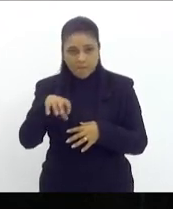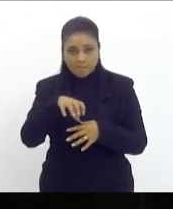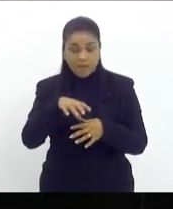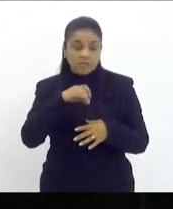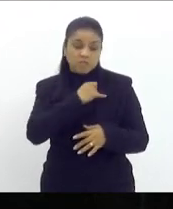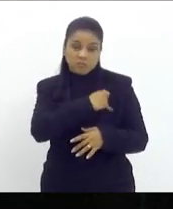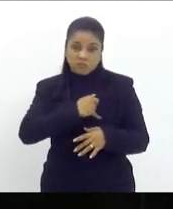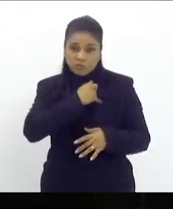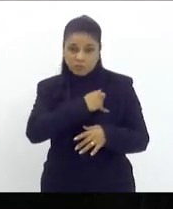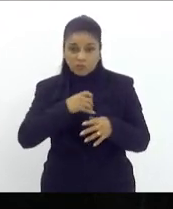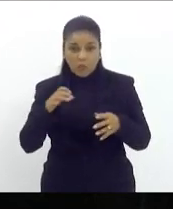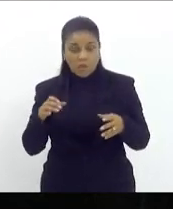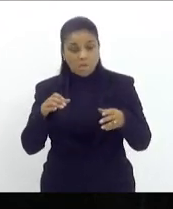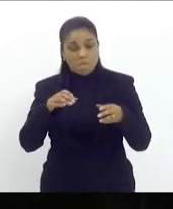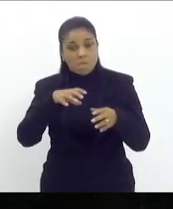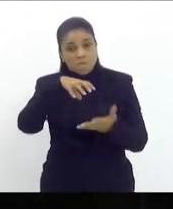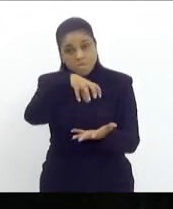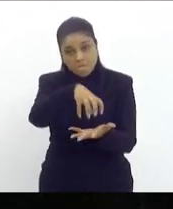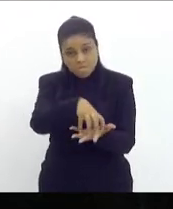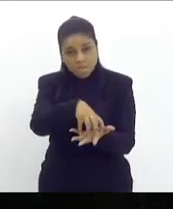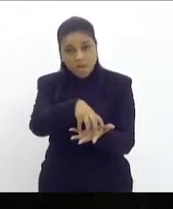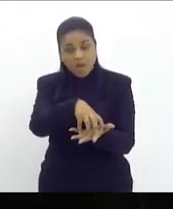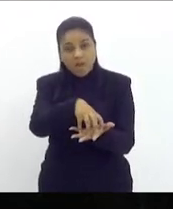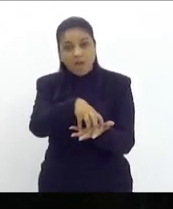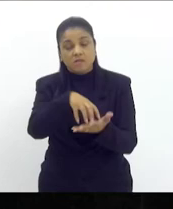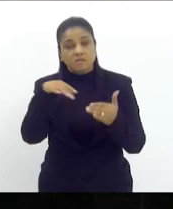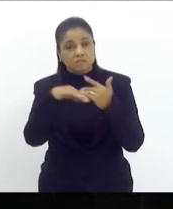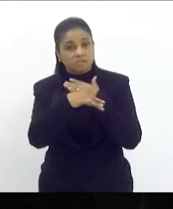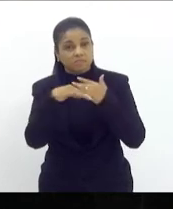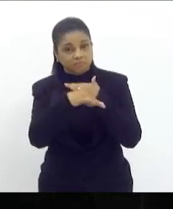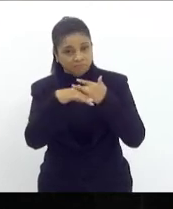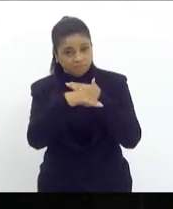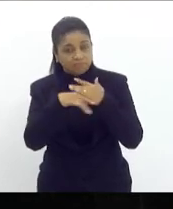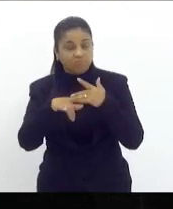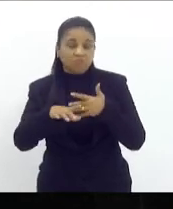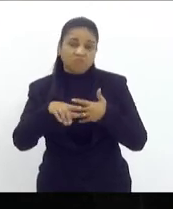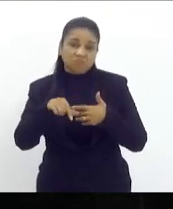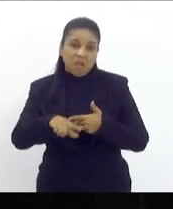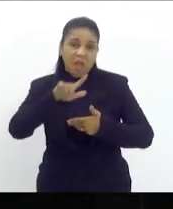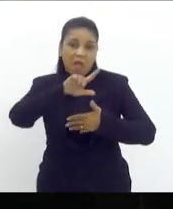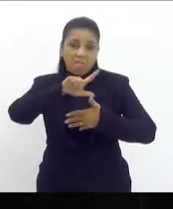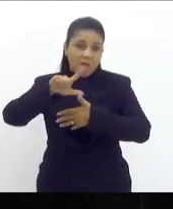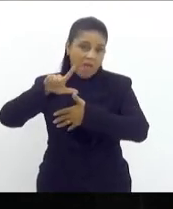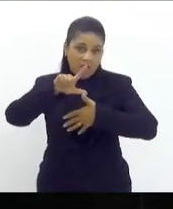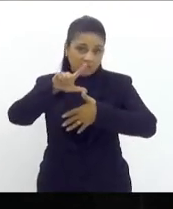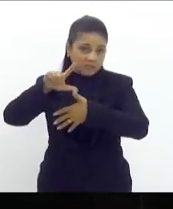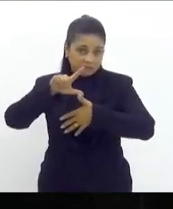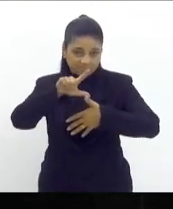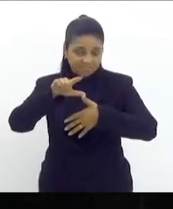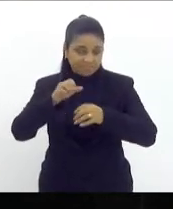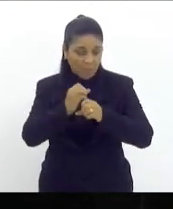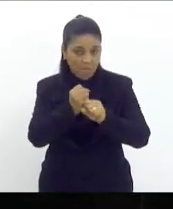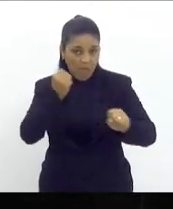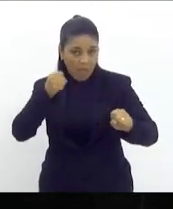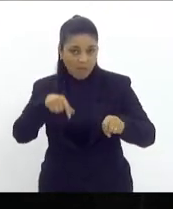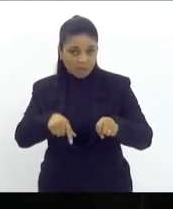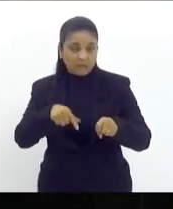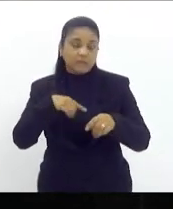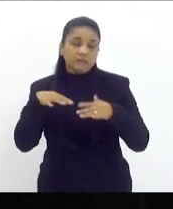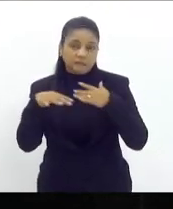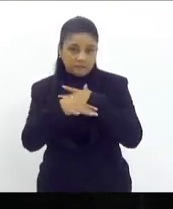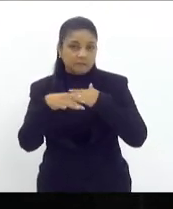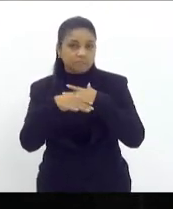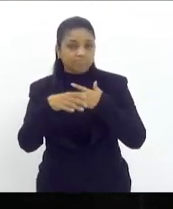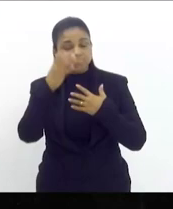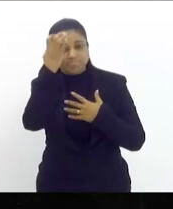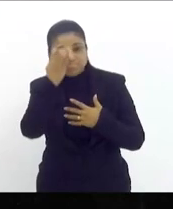densidade demográfica talvez a cidade com maior densidade da América Latina mas ela tem um problema sério de mobilidade urbana